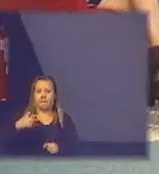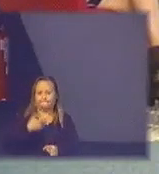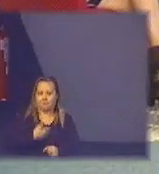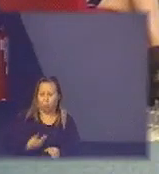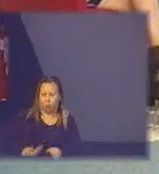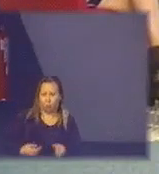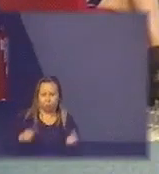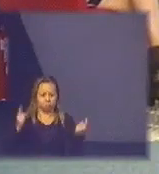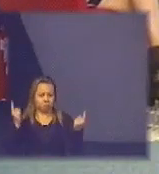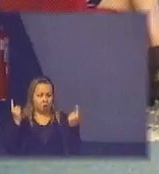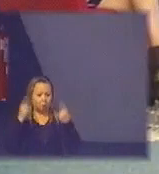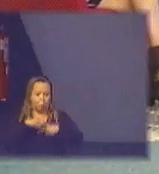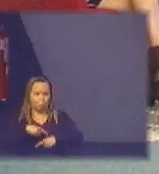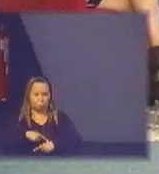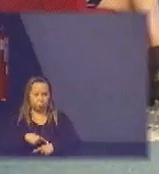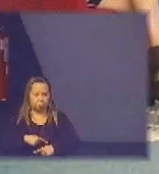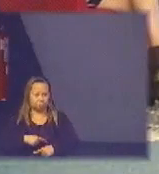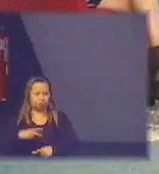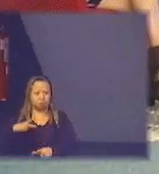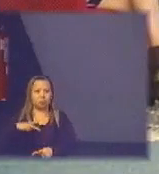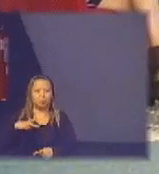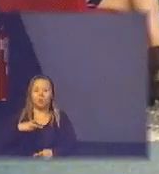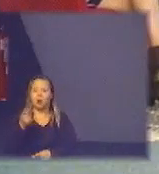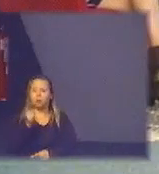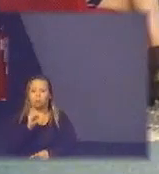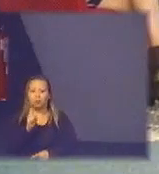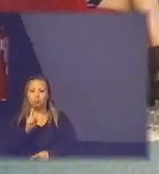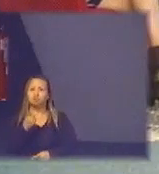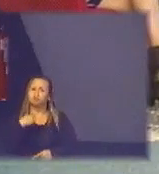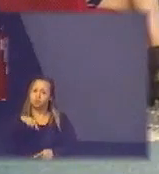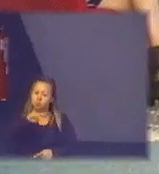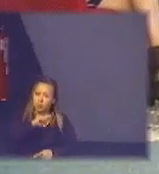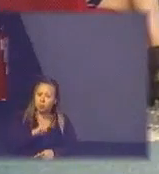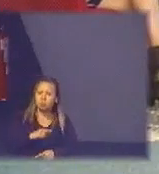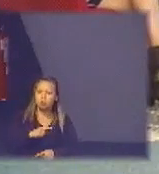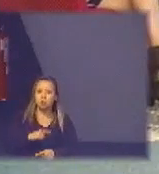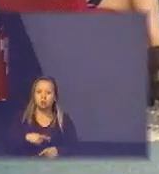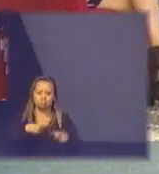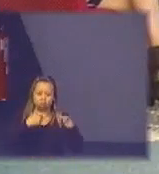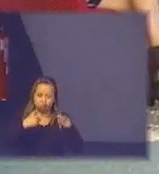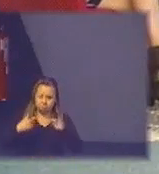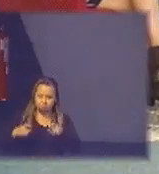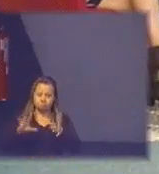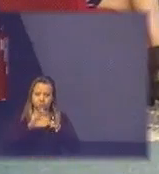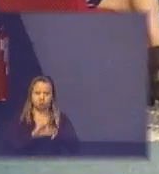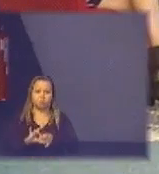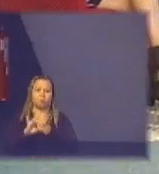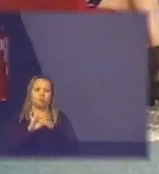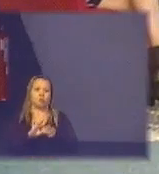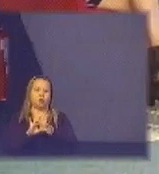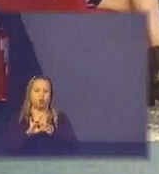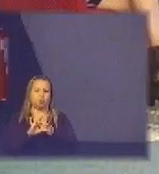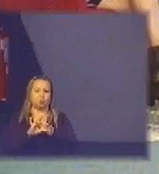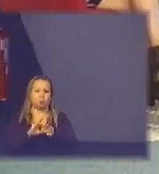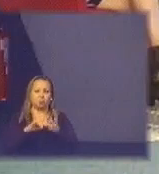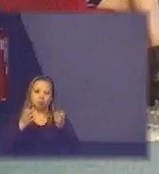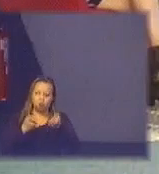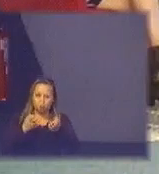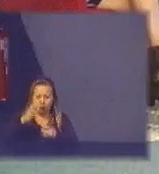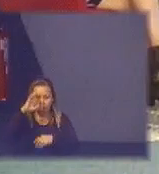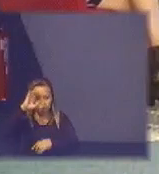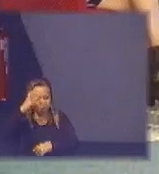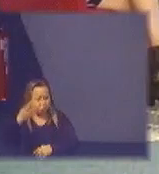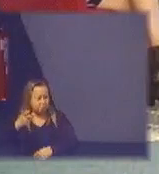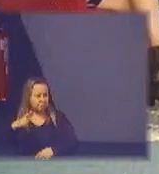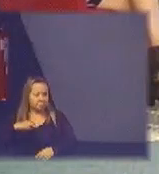nem público é um problema individual de cada um de nós consumidores todos nós fazemos parte desse problema e temos que fazer parte da solução não é colocar para lado público ou para lado